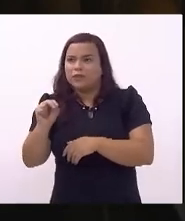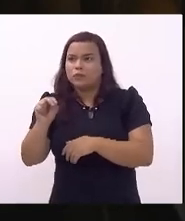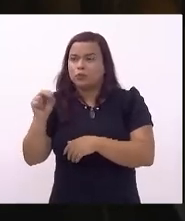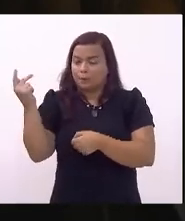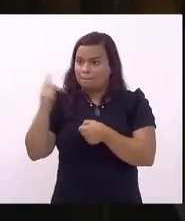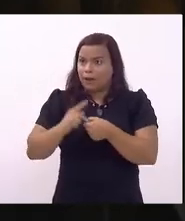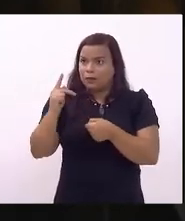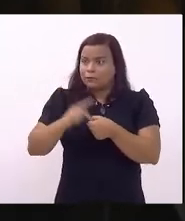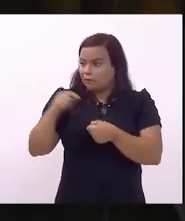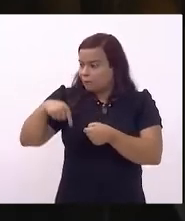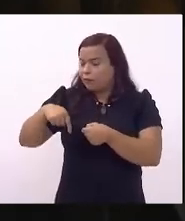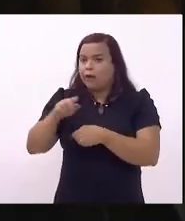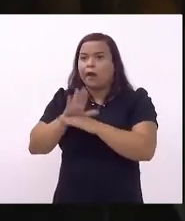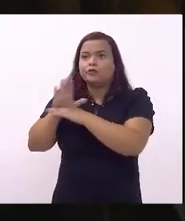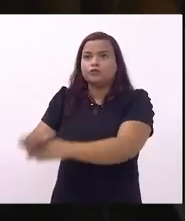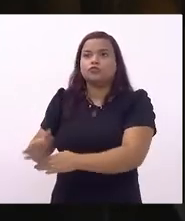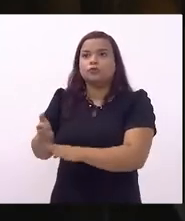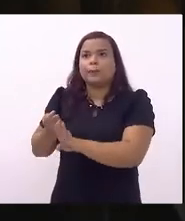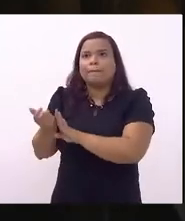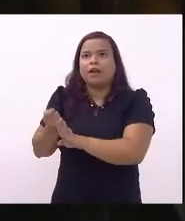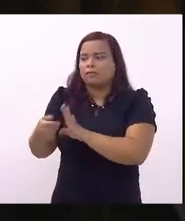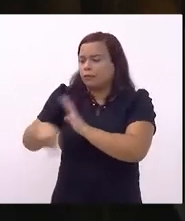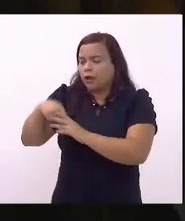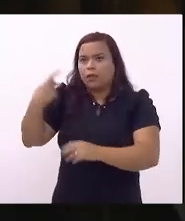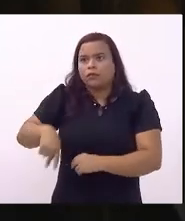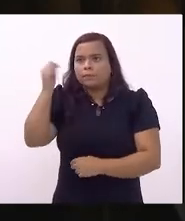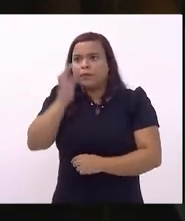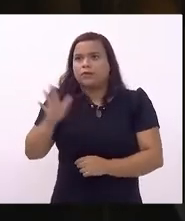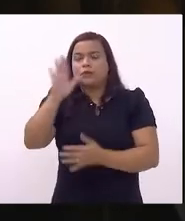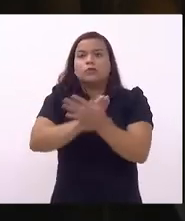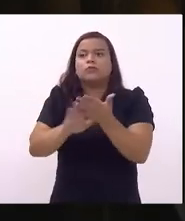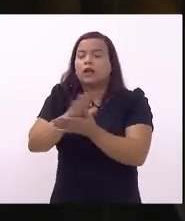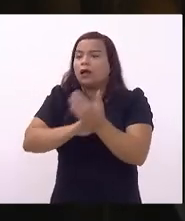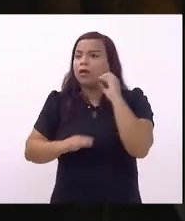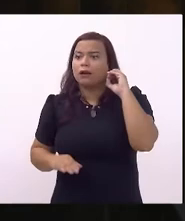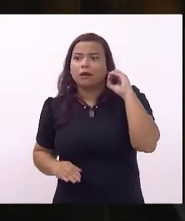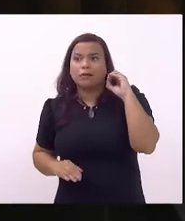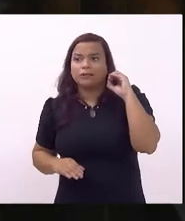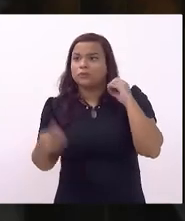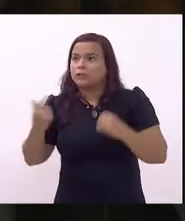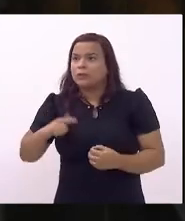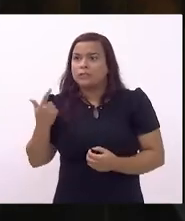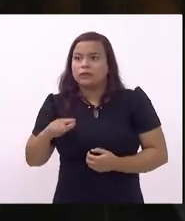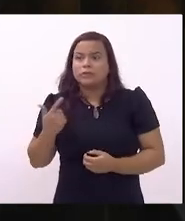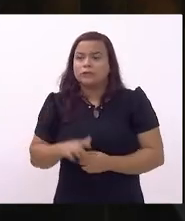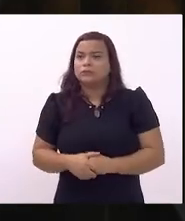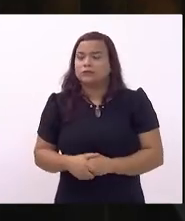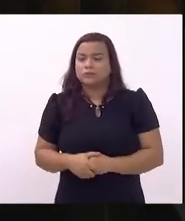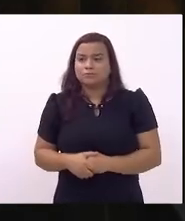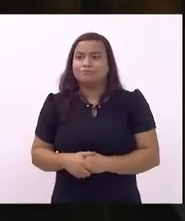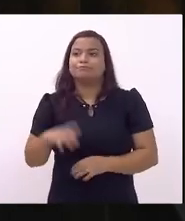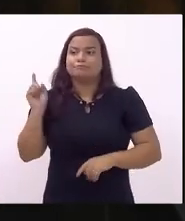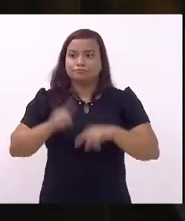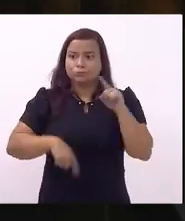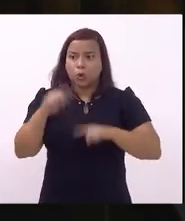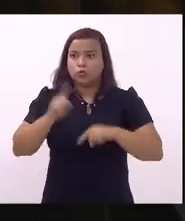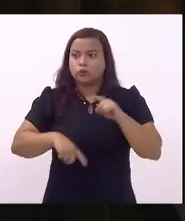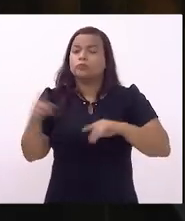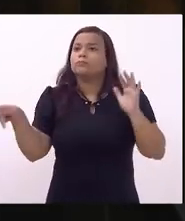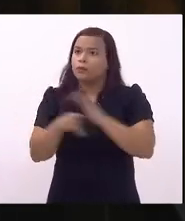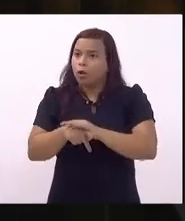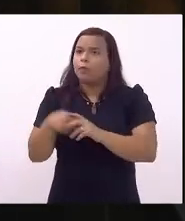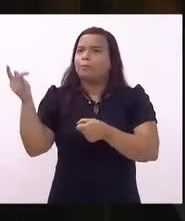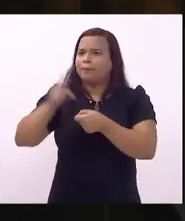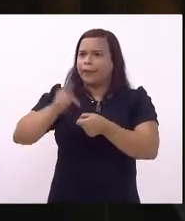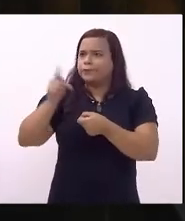não faz nenhum beneficiamento não produz nenhum nenhum nenhum produto decorrente do